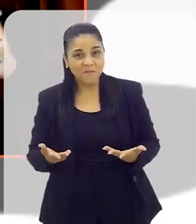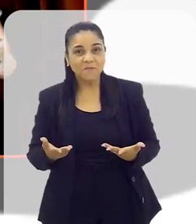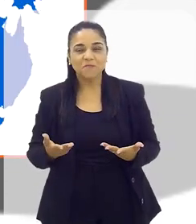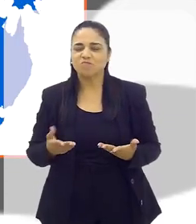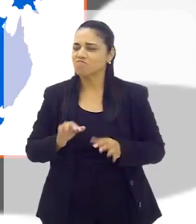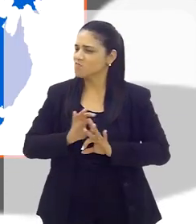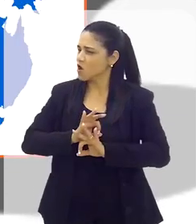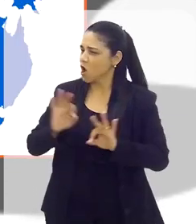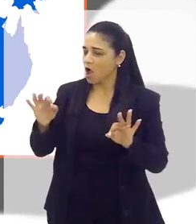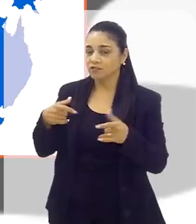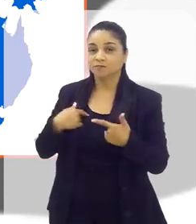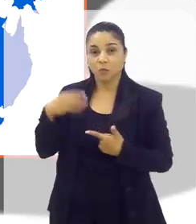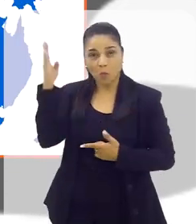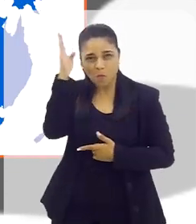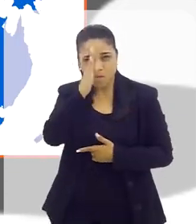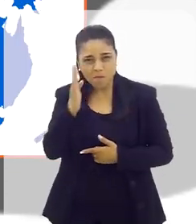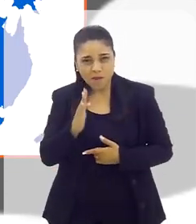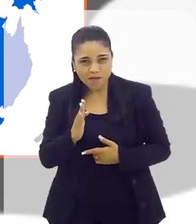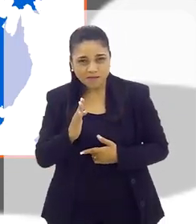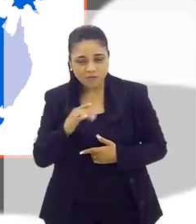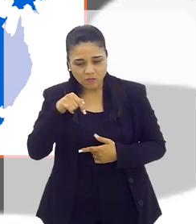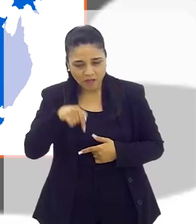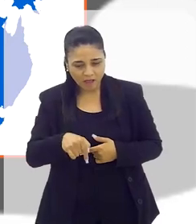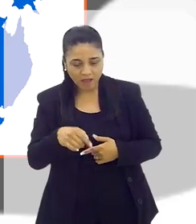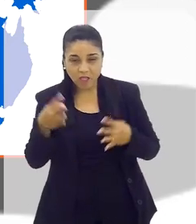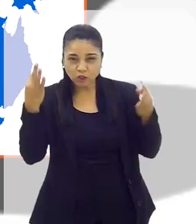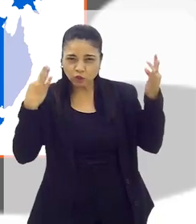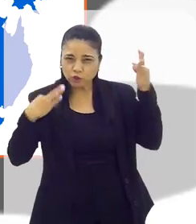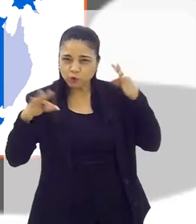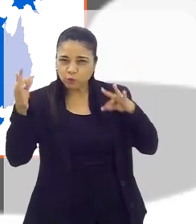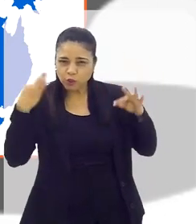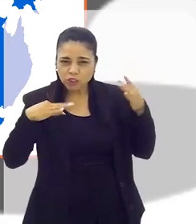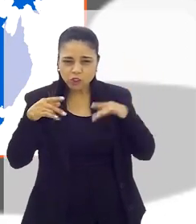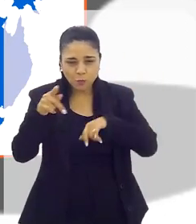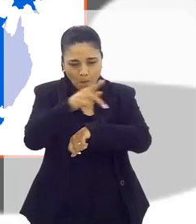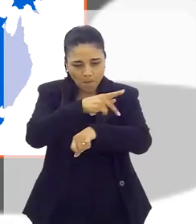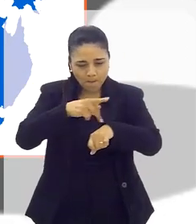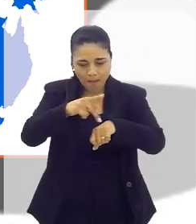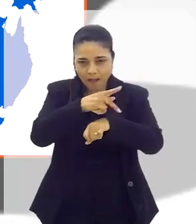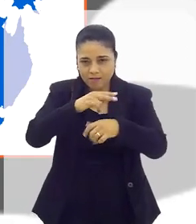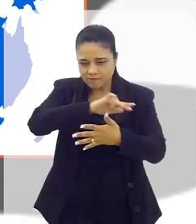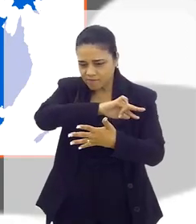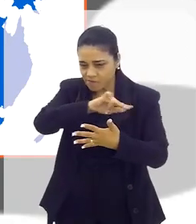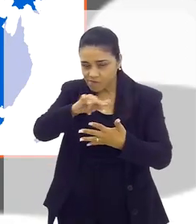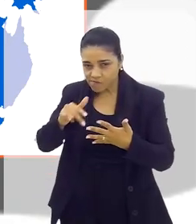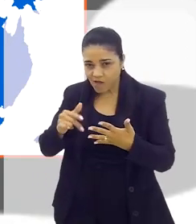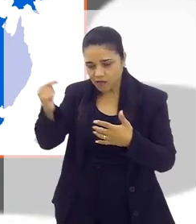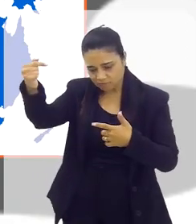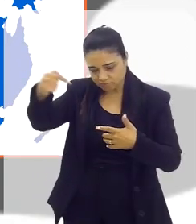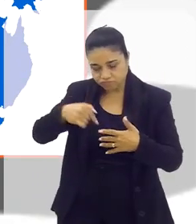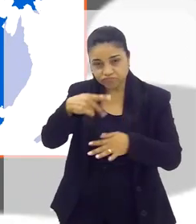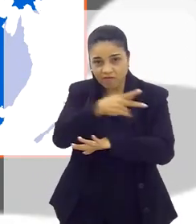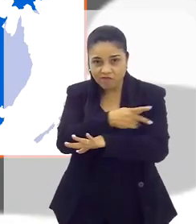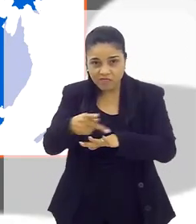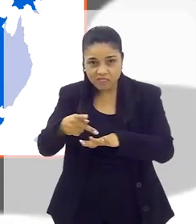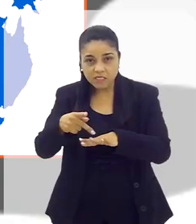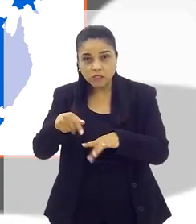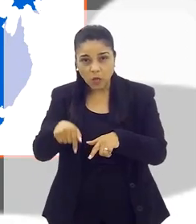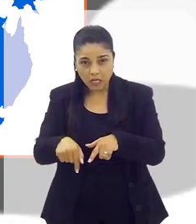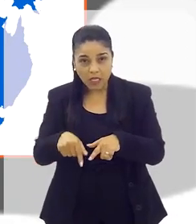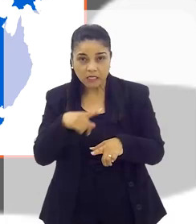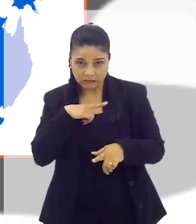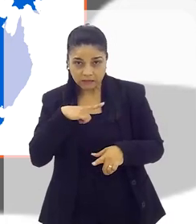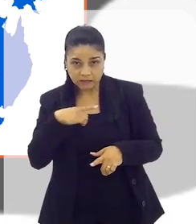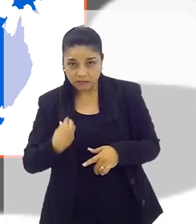Isso. Sensacional. O Brasil é mercado prioritário para todos esses países que você se referiu na América do Sul, que nós somos os